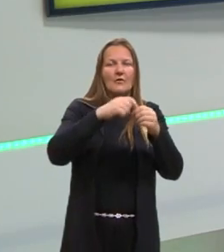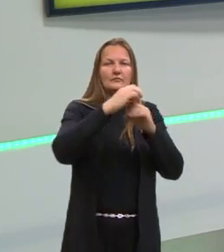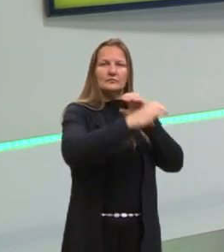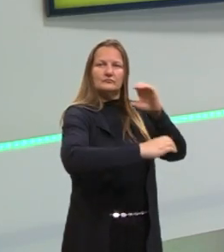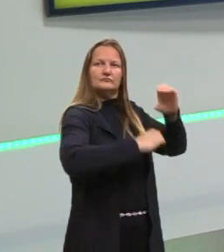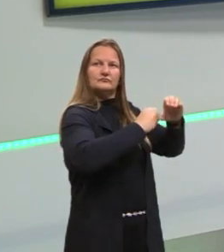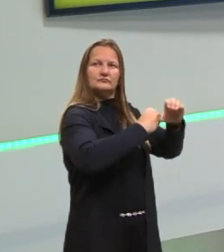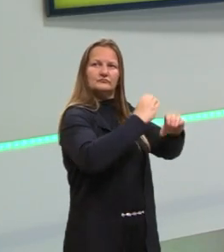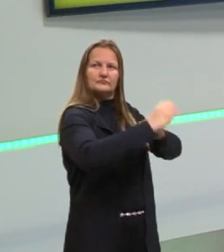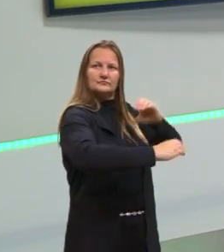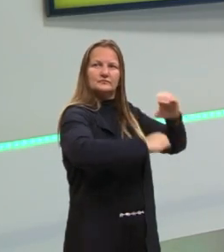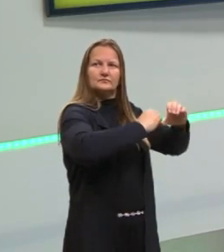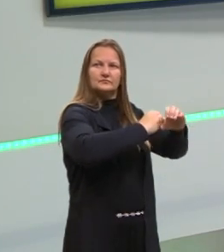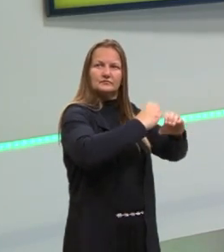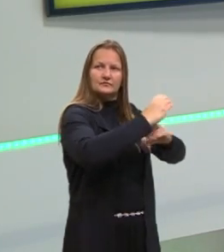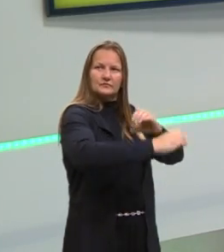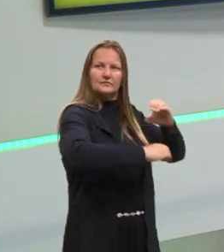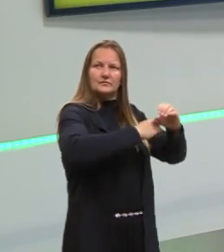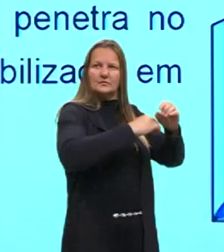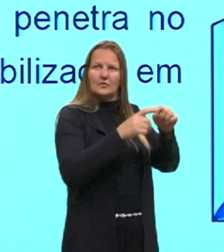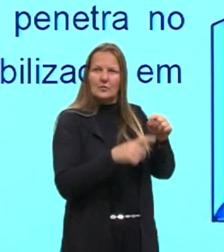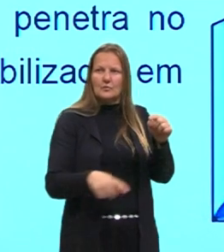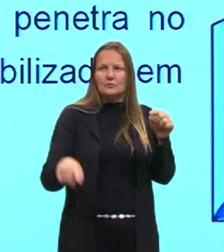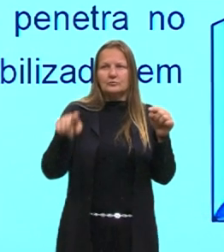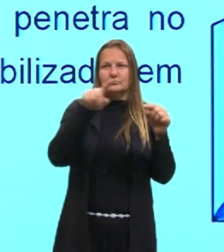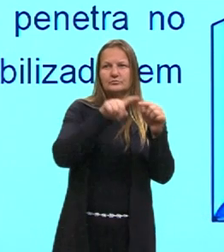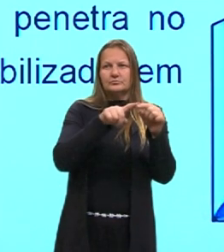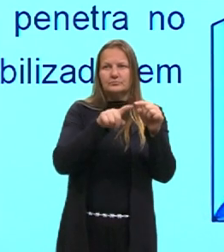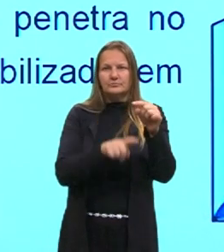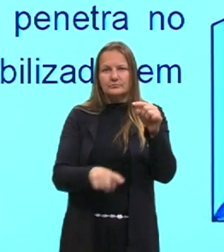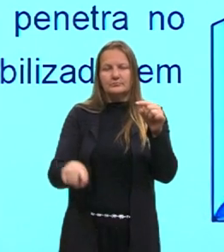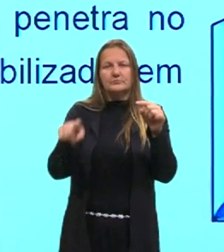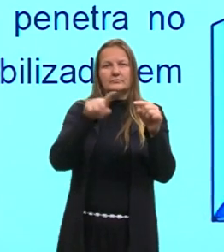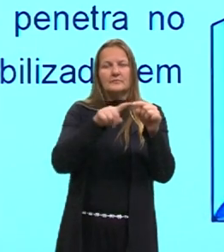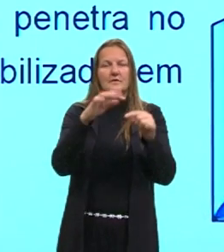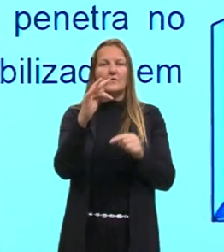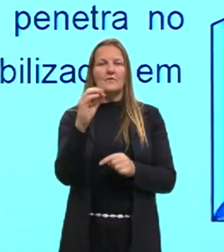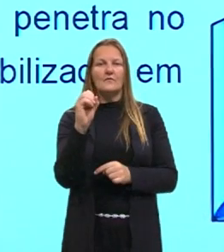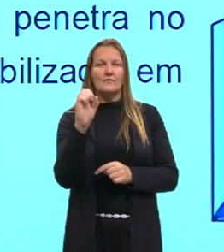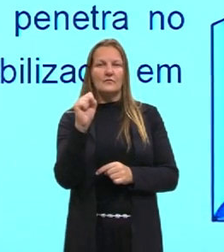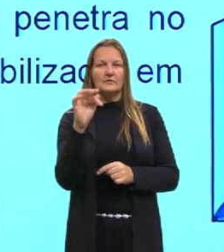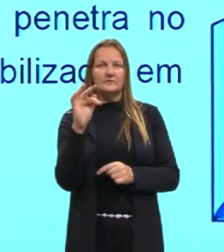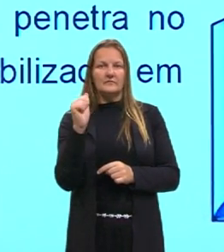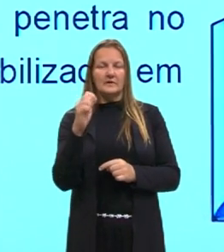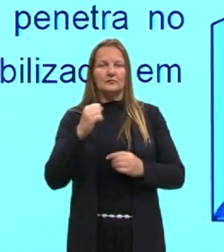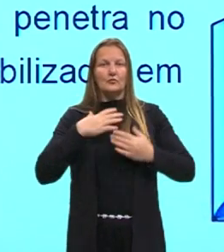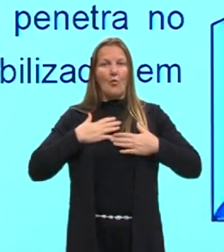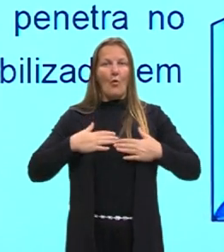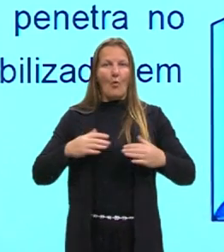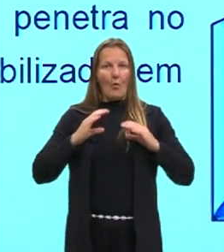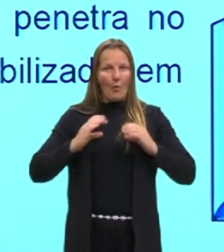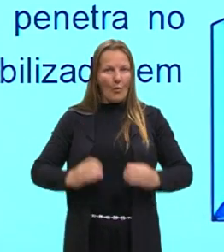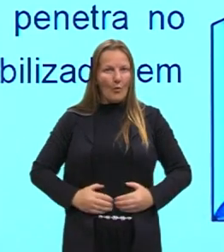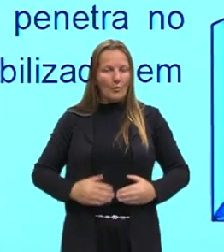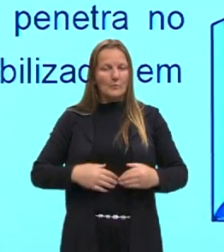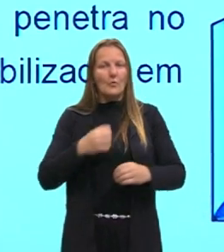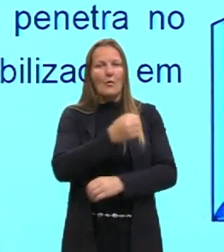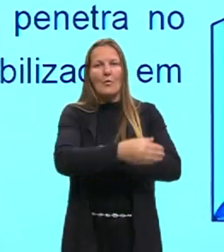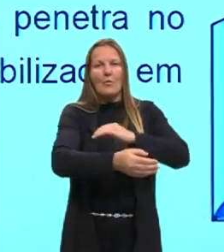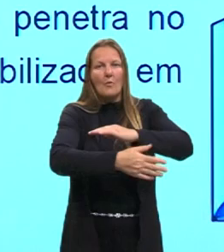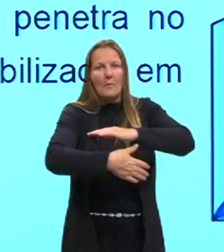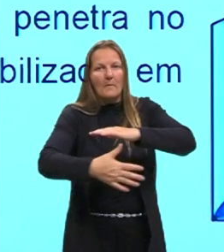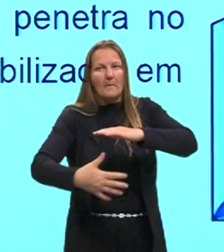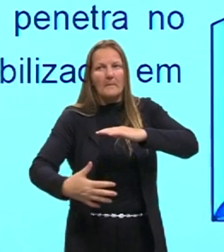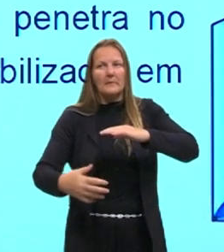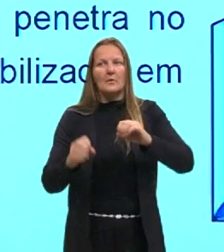Então, aqui também, ó, quando o fosfato já está incorporado no organismo, nas plantas ou nos animais,